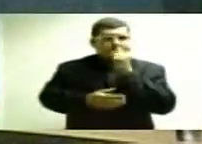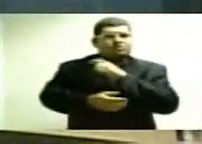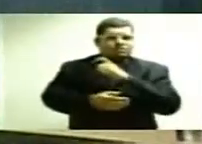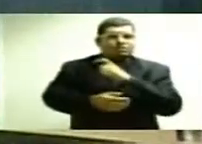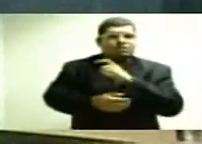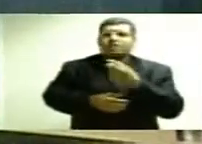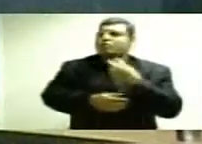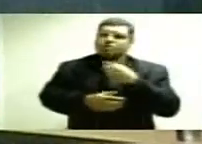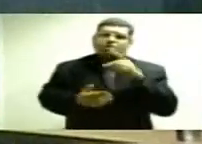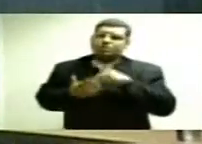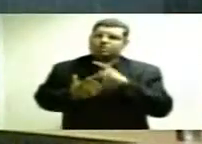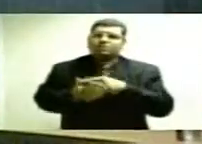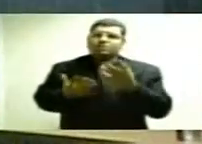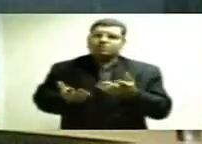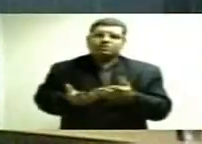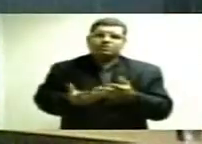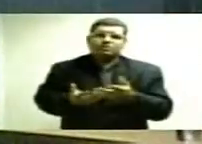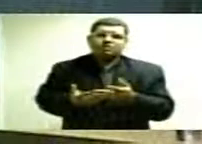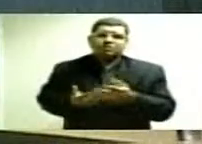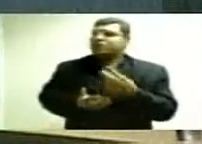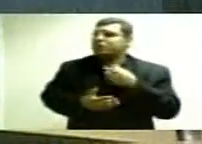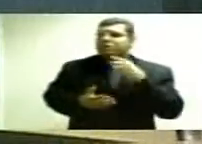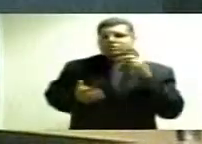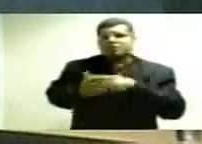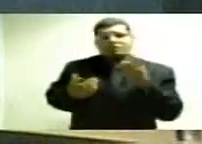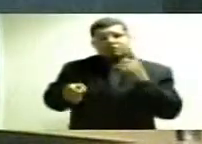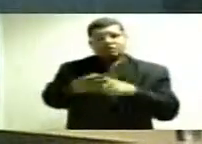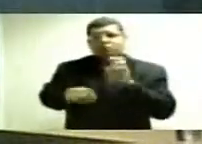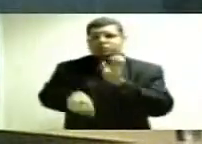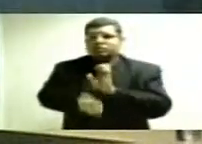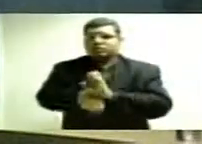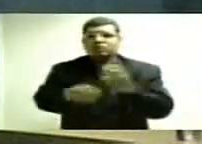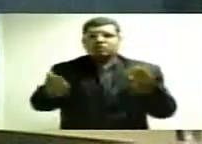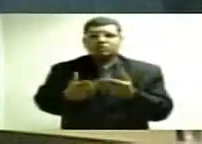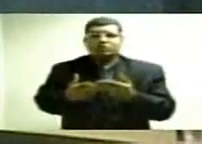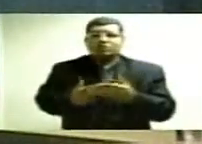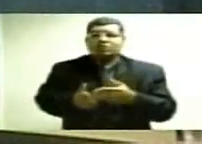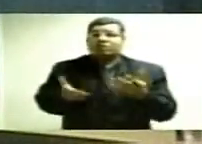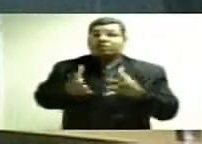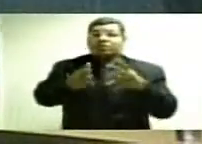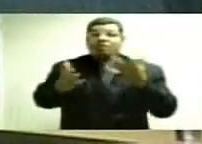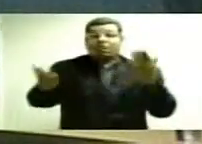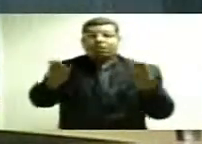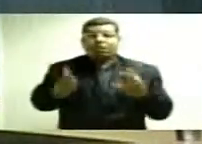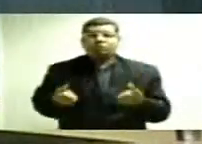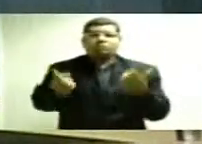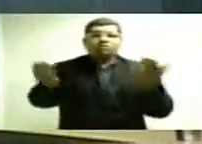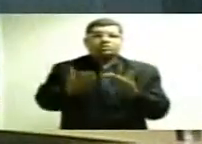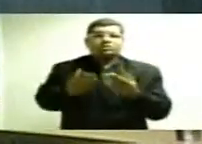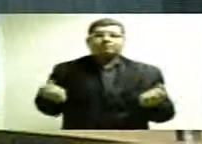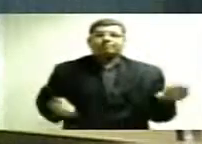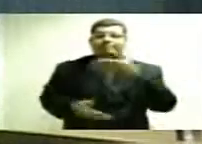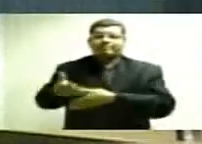Não pode ser sério. Não pode ser sério um Estado em absoluto desequilíbrio fiscal,